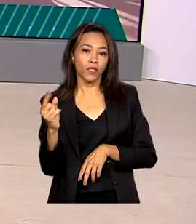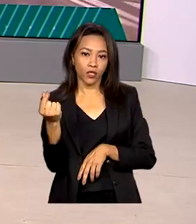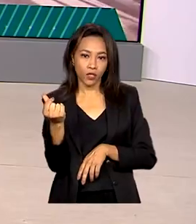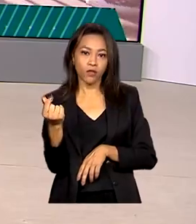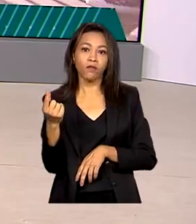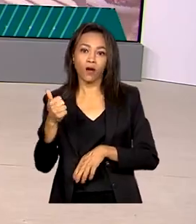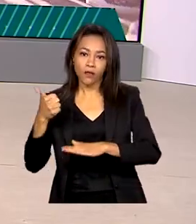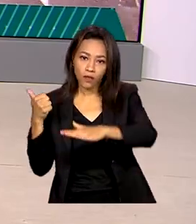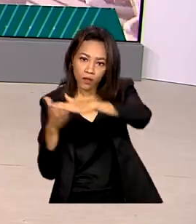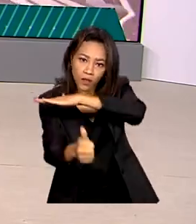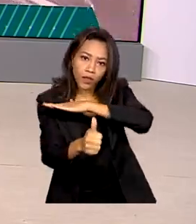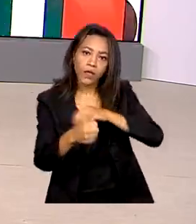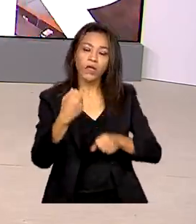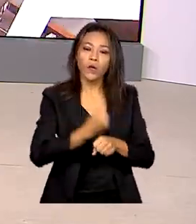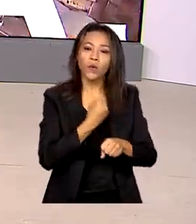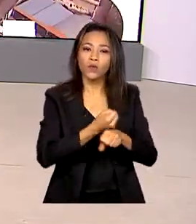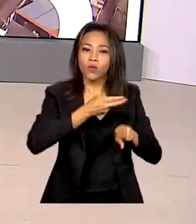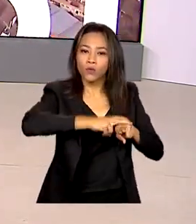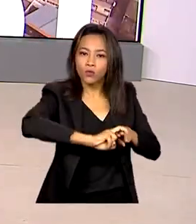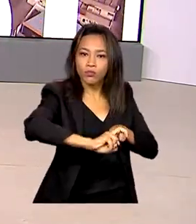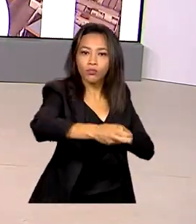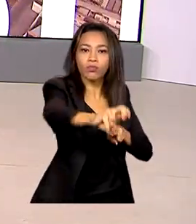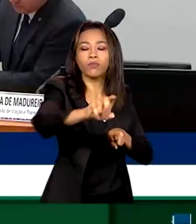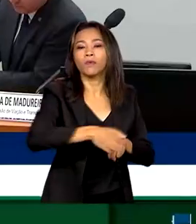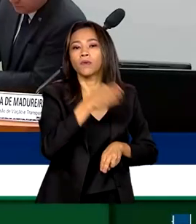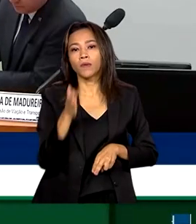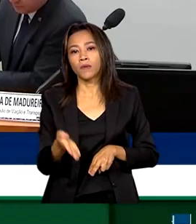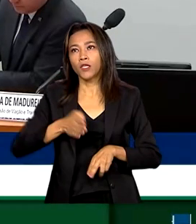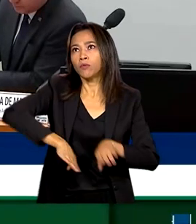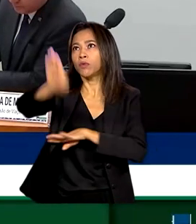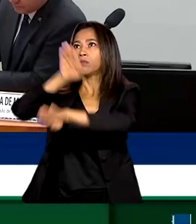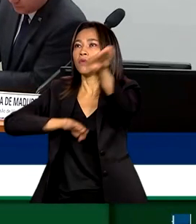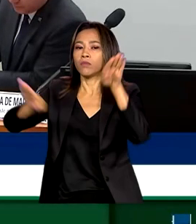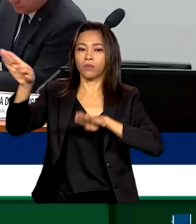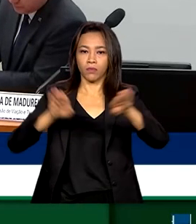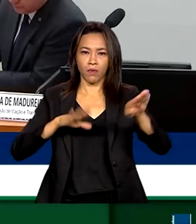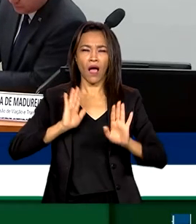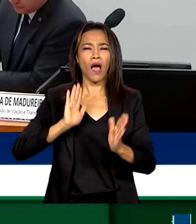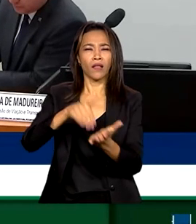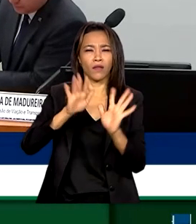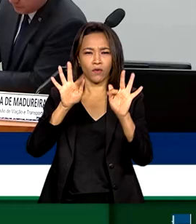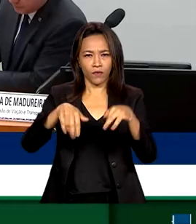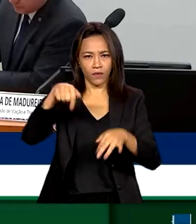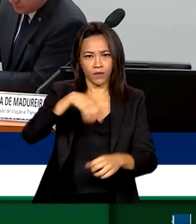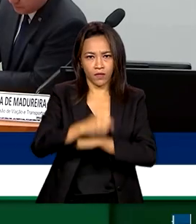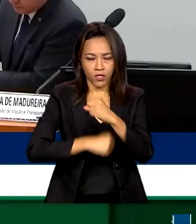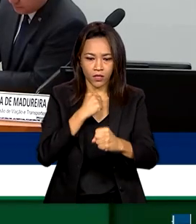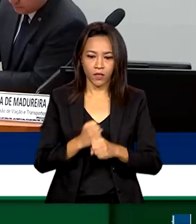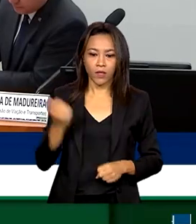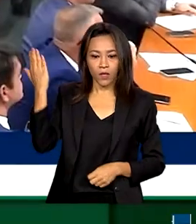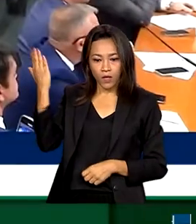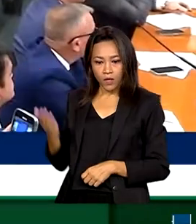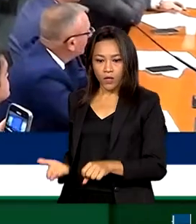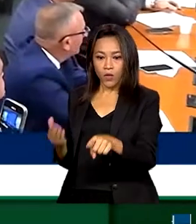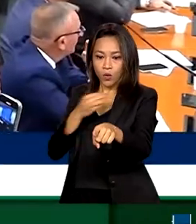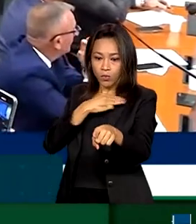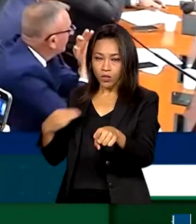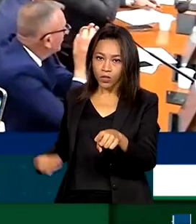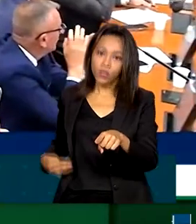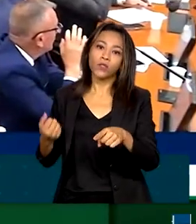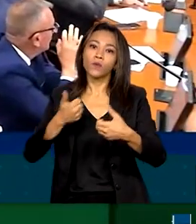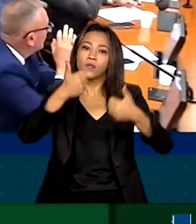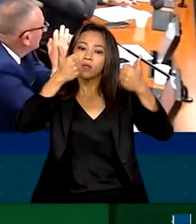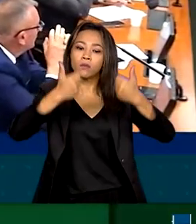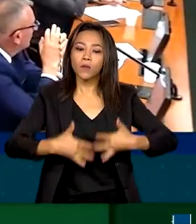rodovias e ferrovias até o final deste ano. O ministro dos Transportes, Renan Filho, falou na Comissão de Viação e